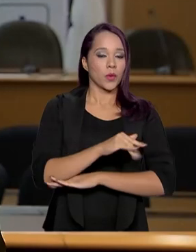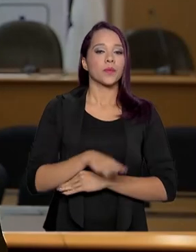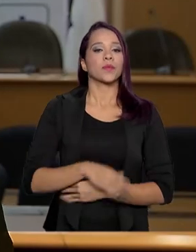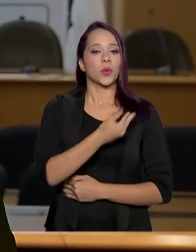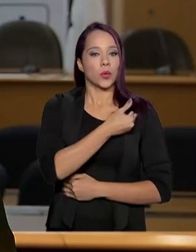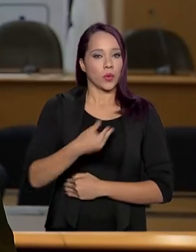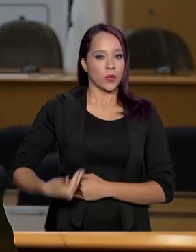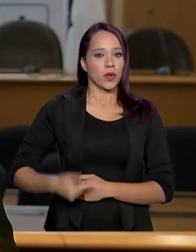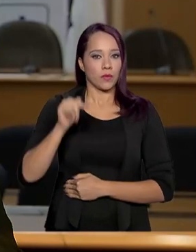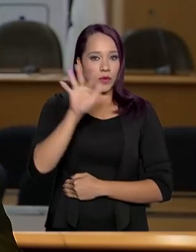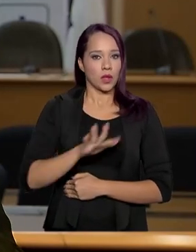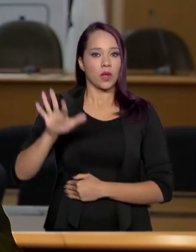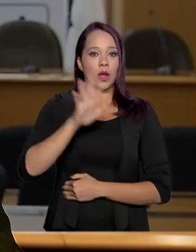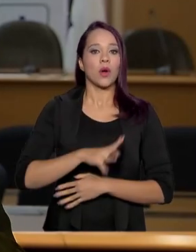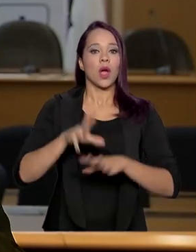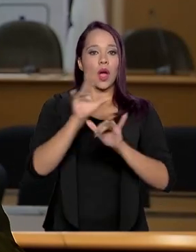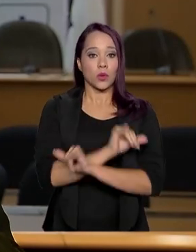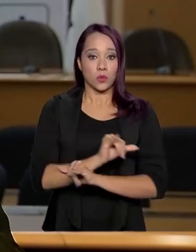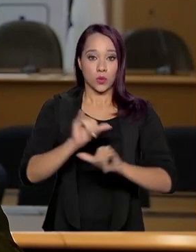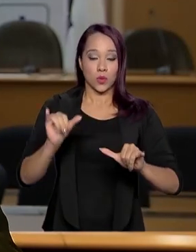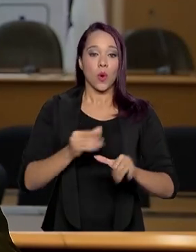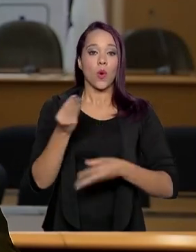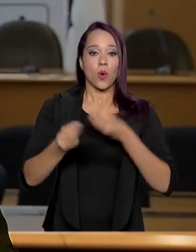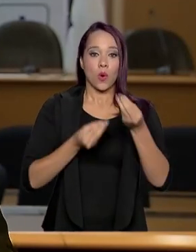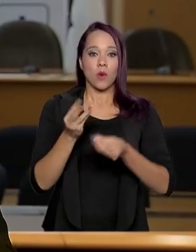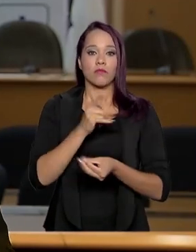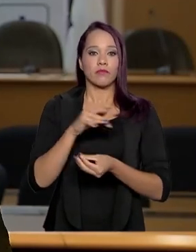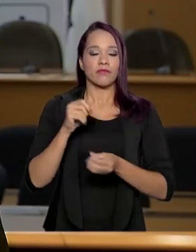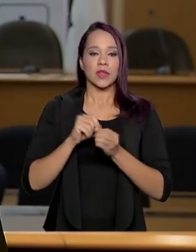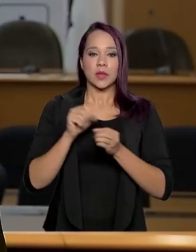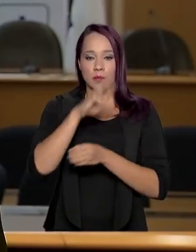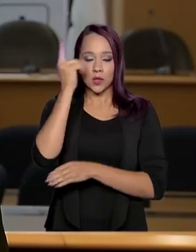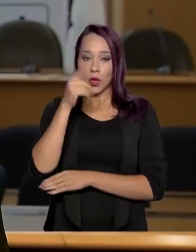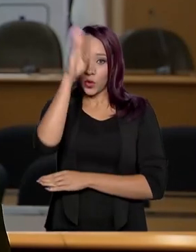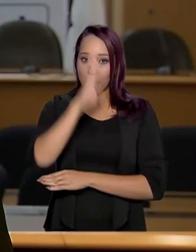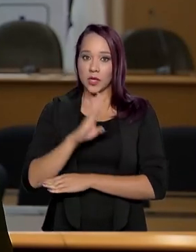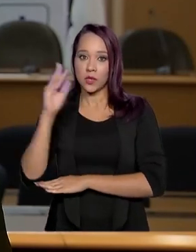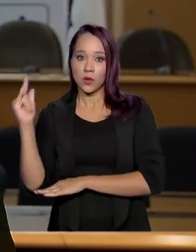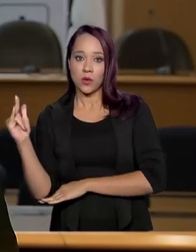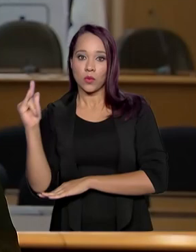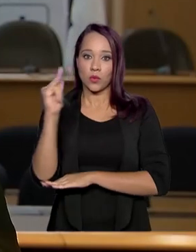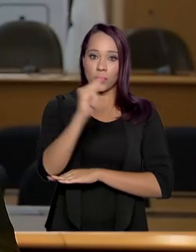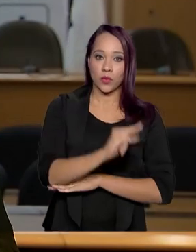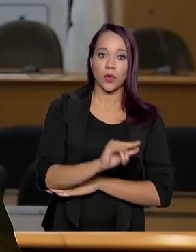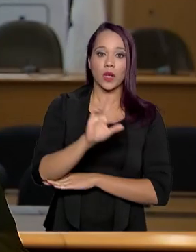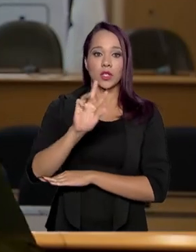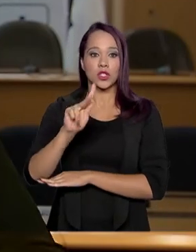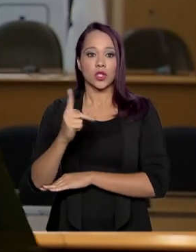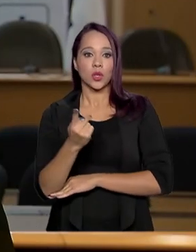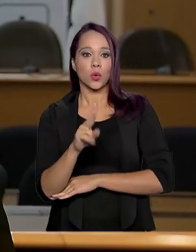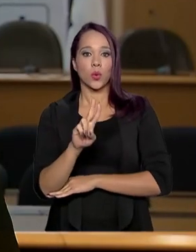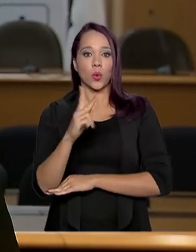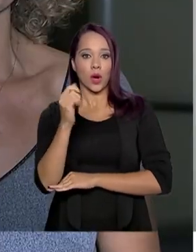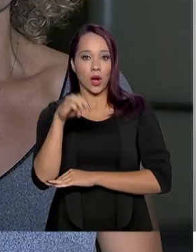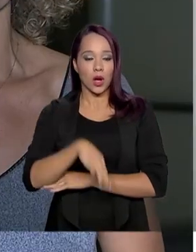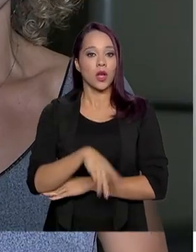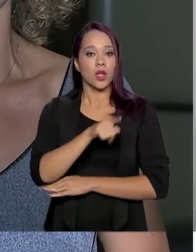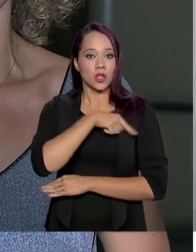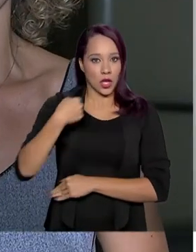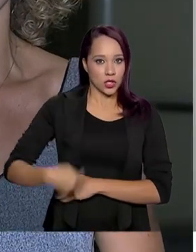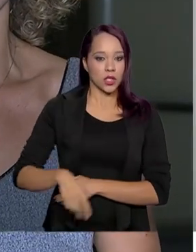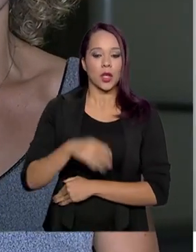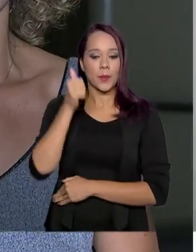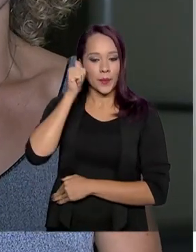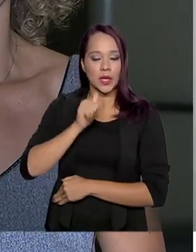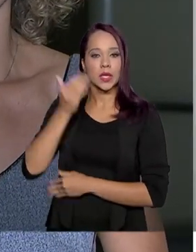o governo federal acaba de anunciar como fará o transporte dos brasileiros que estão na região de Wuhan, na China. A repórter Daniele Popov